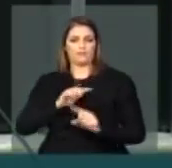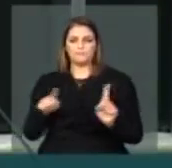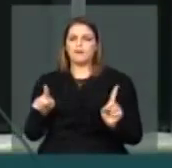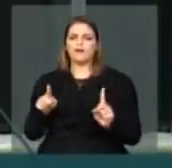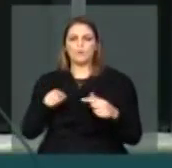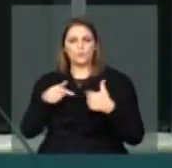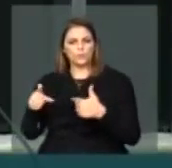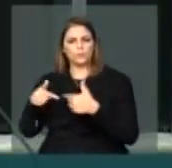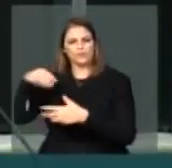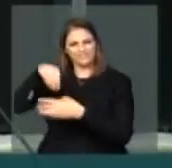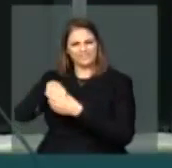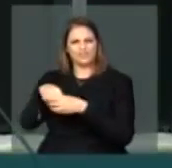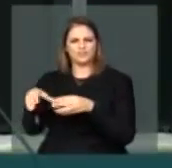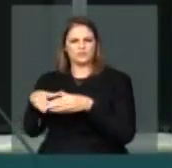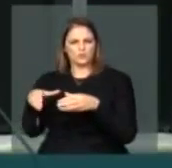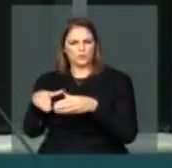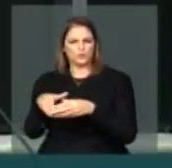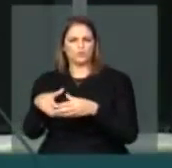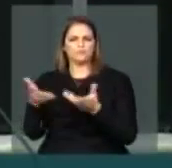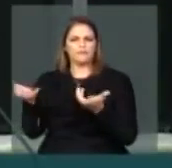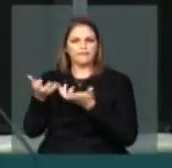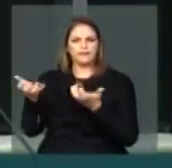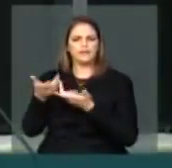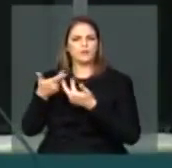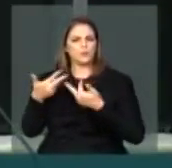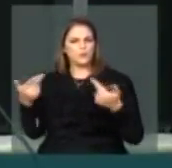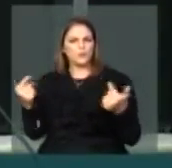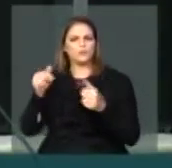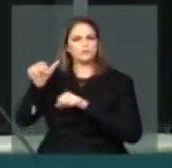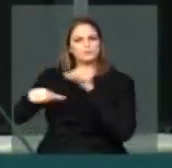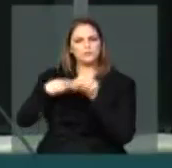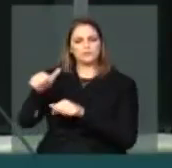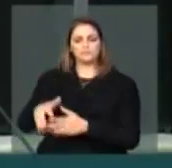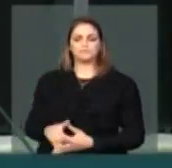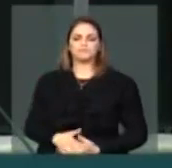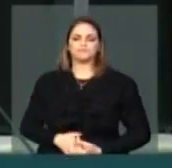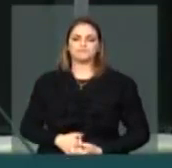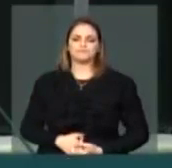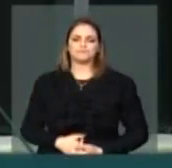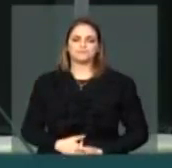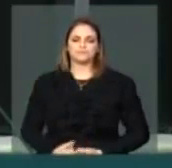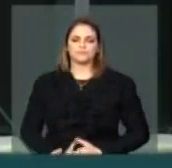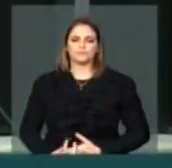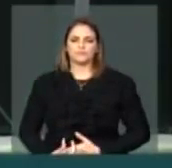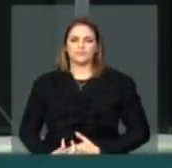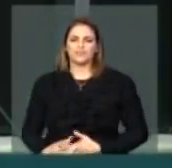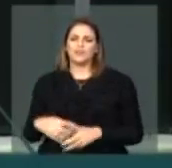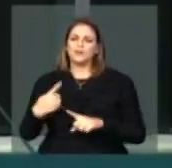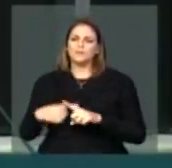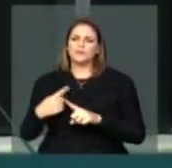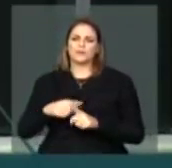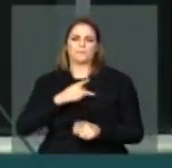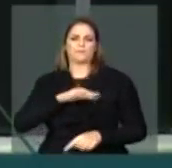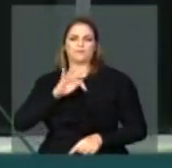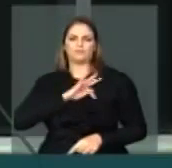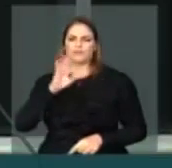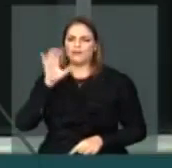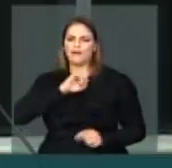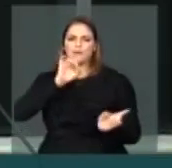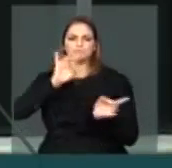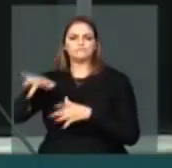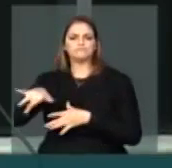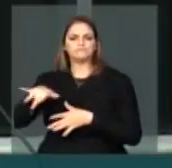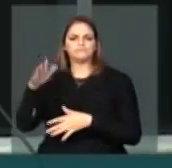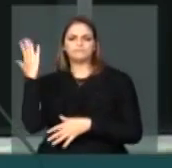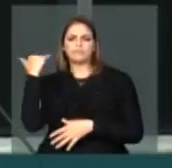e ideais que o PT, na sua visão, que é também a nossa, abandonava com muita rapidez.